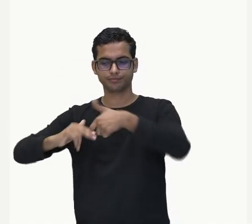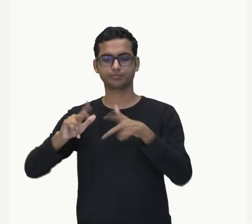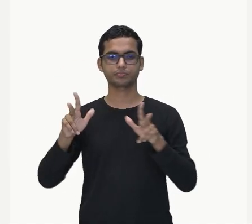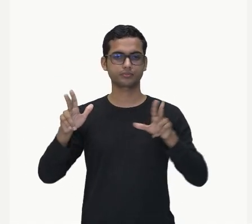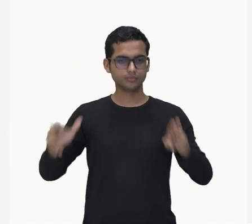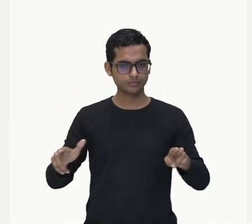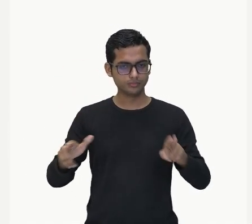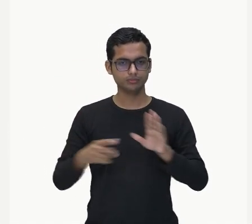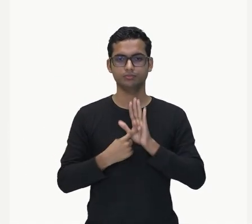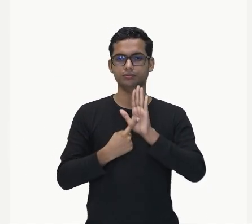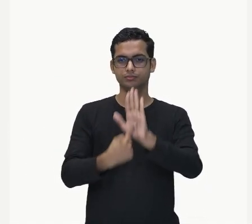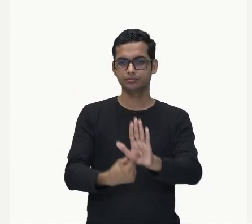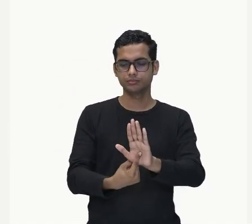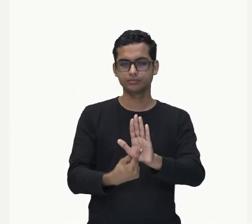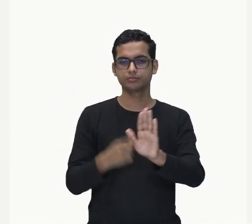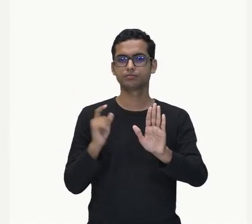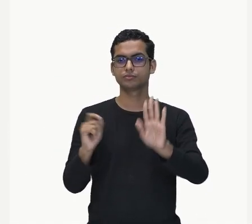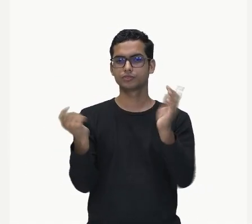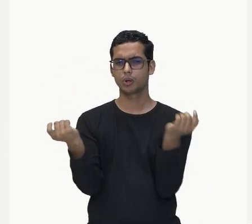eu posso...